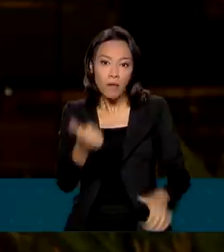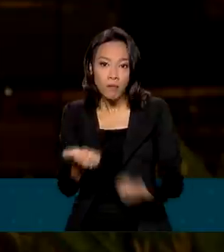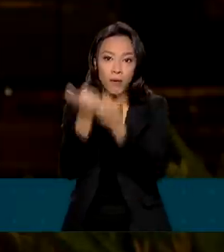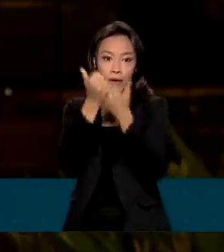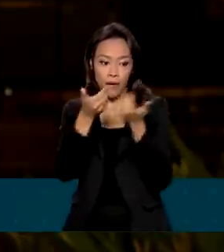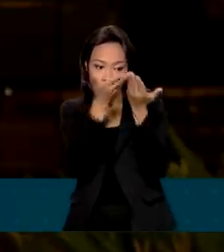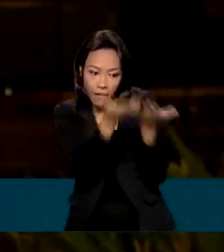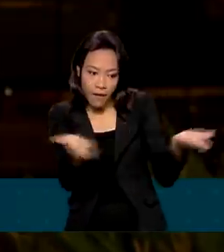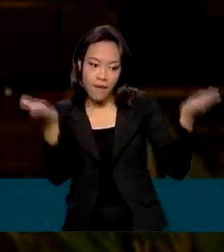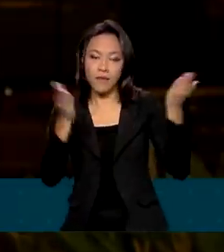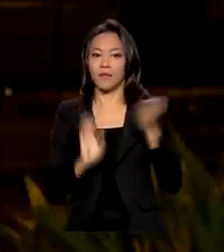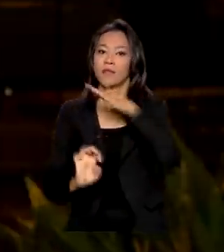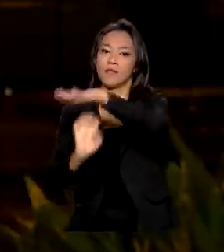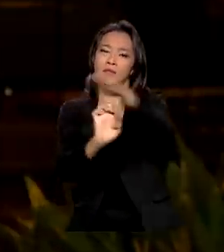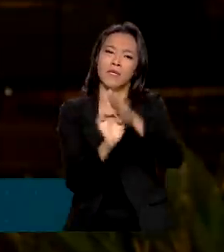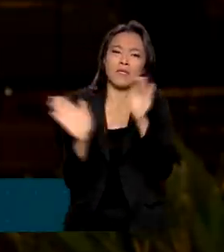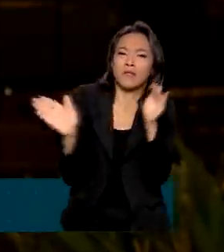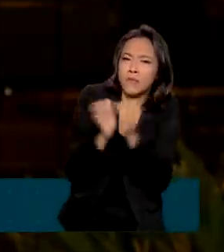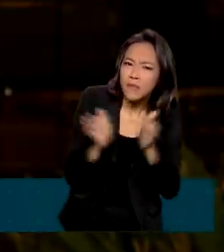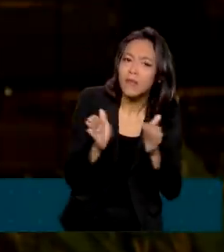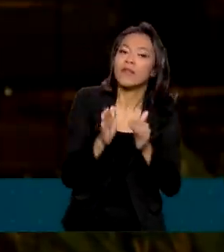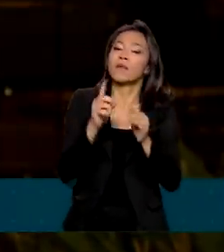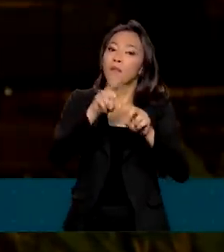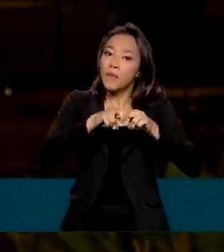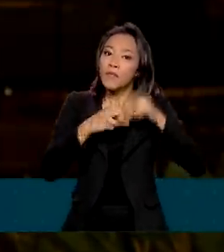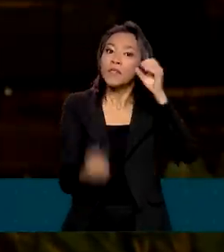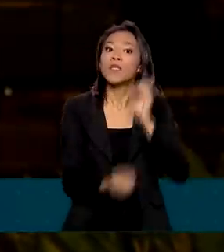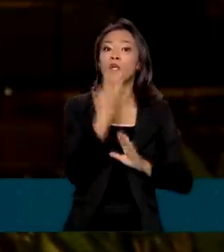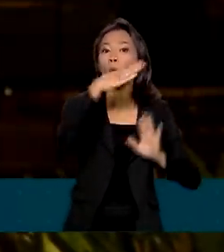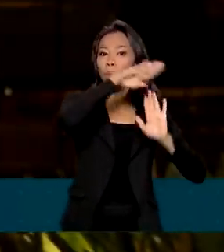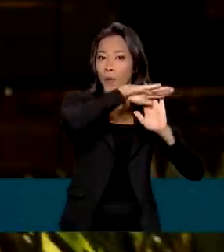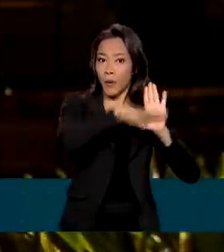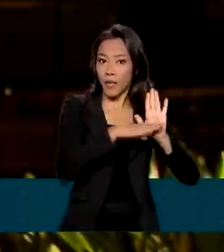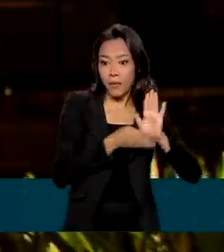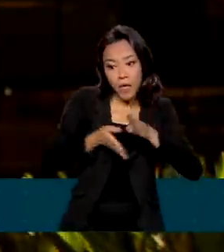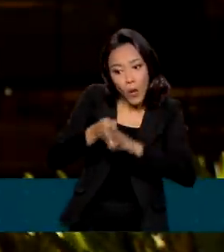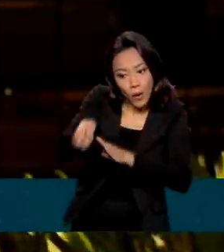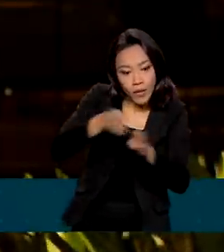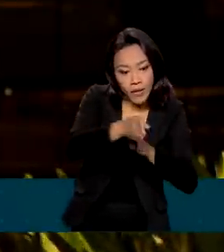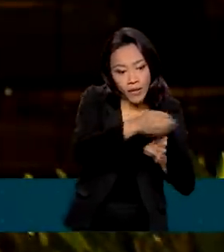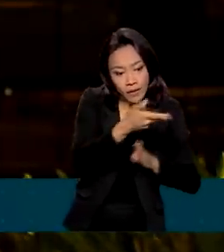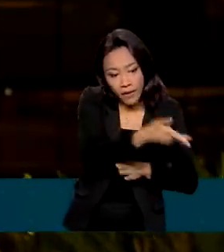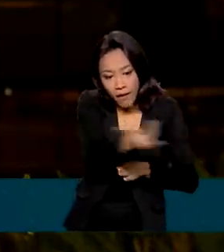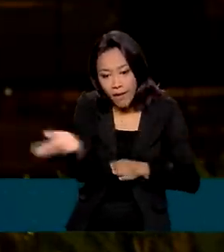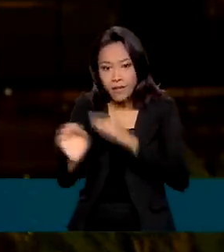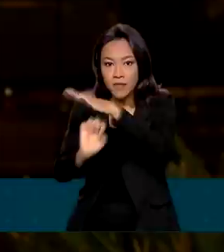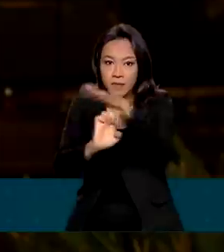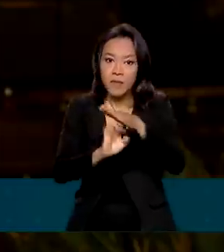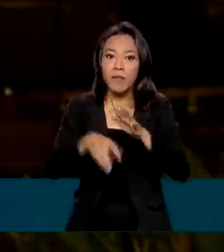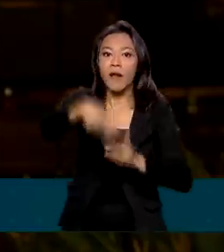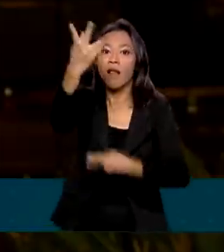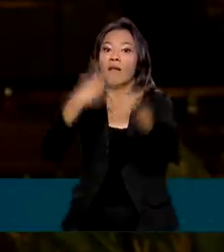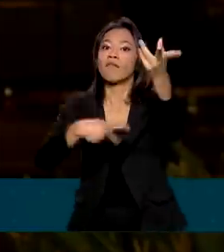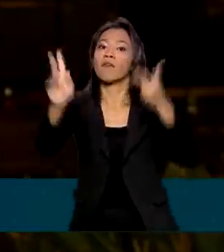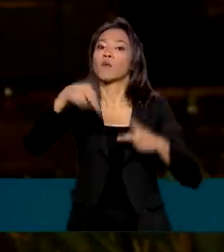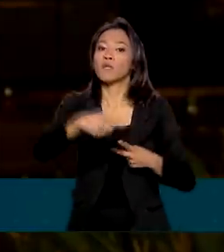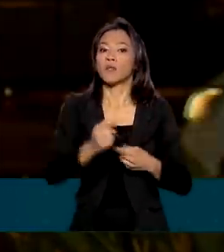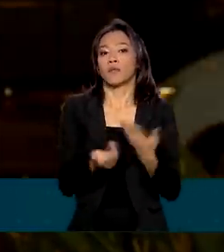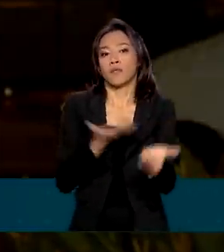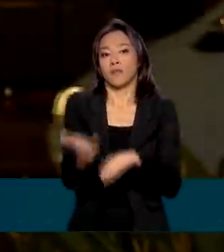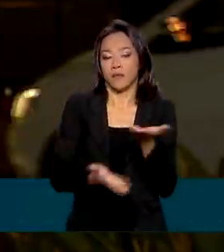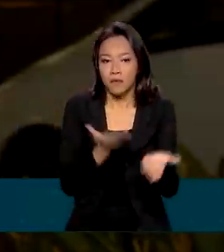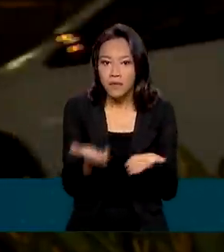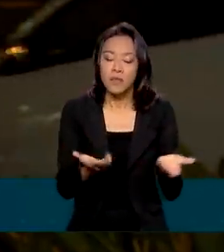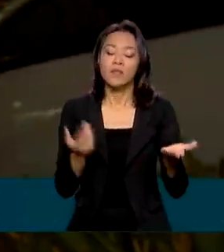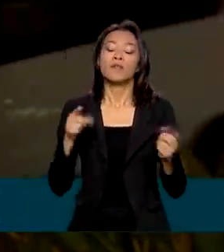Para isso, a agência criou o programa Startout Brasil, que orienta startups desde a exportação de produtos e serviços até o